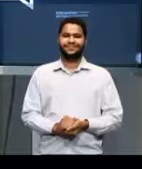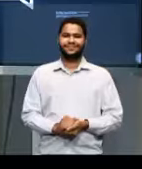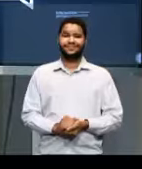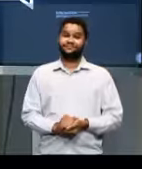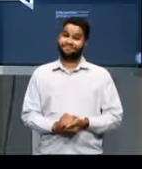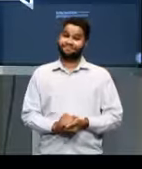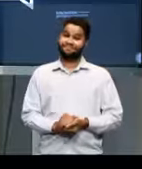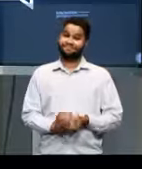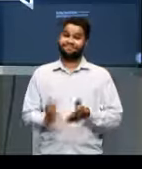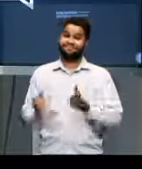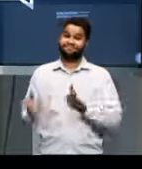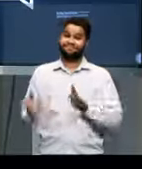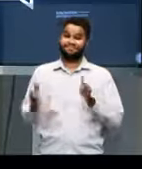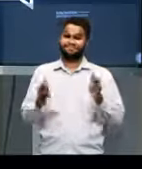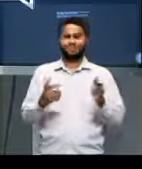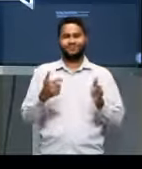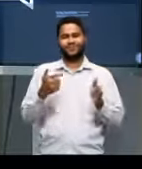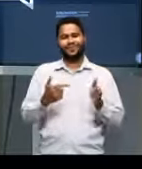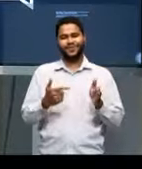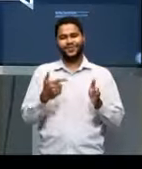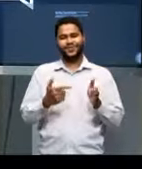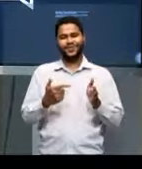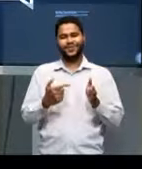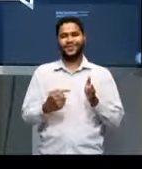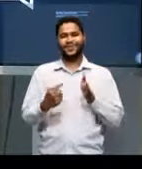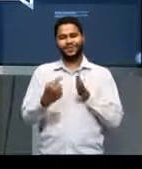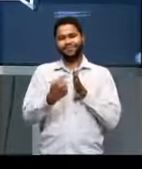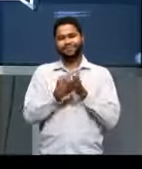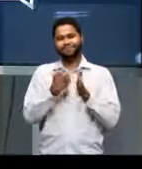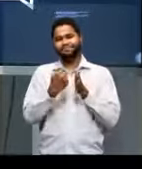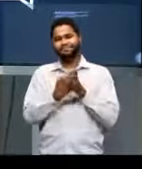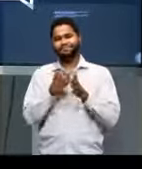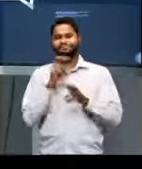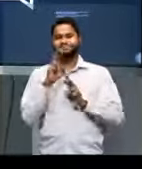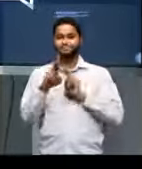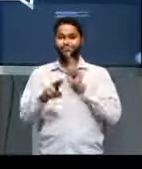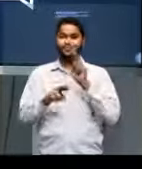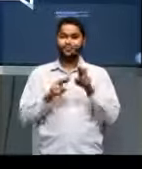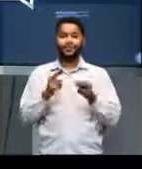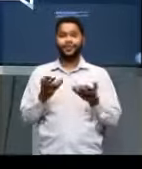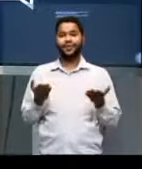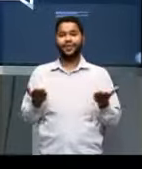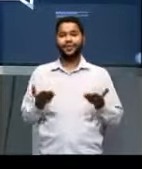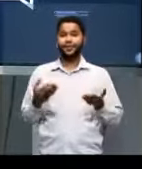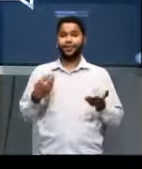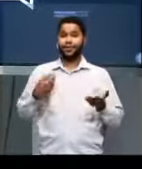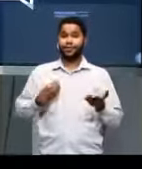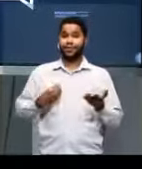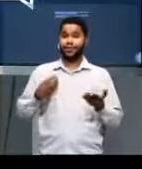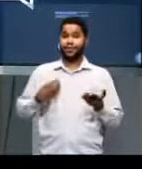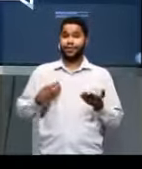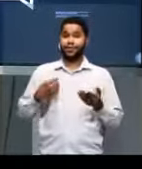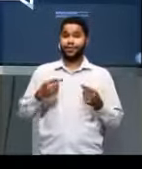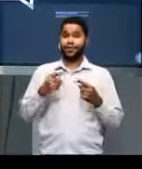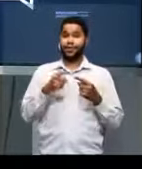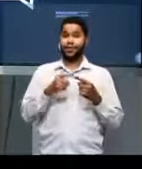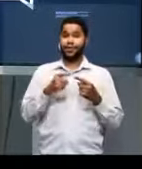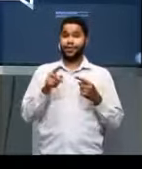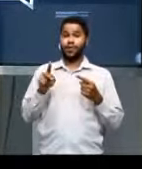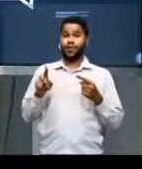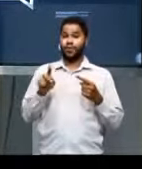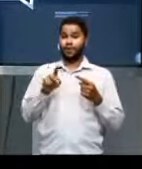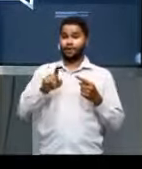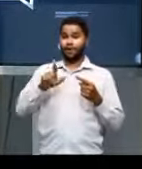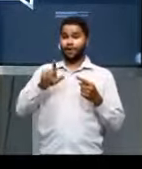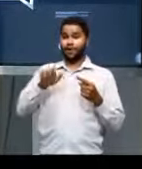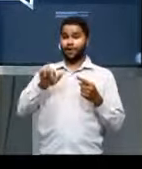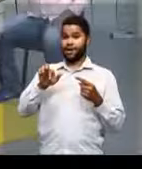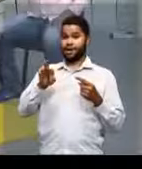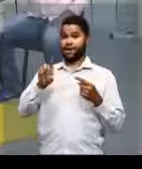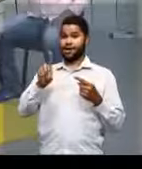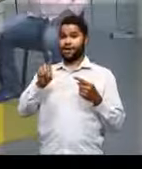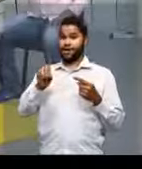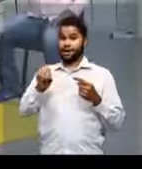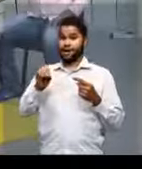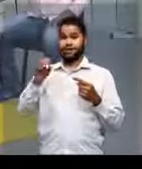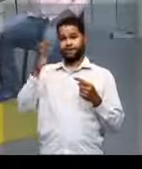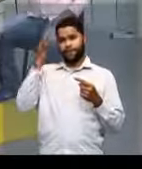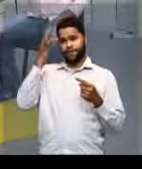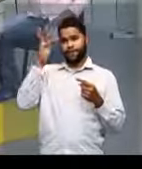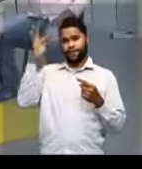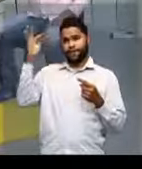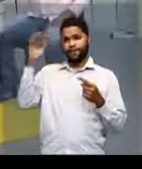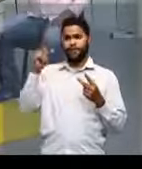Estamos de volta ao nosso Tira Dúvidas, que conta agora com a participação do professor Leandro Carvalho, de